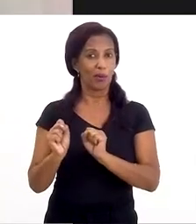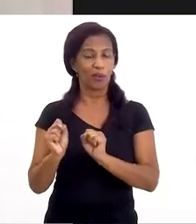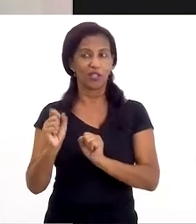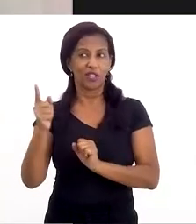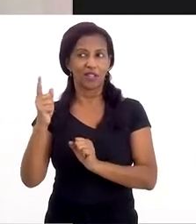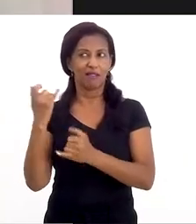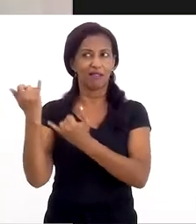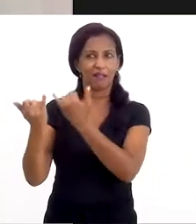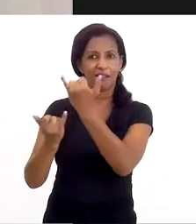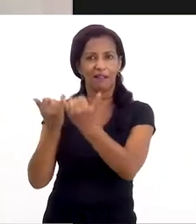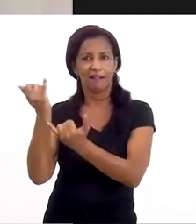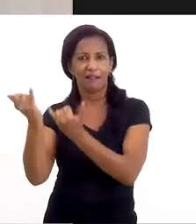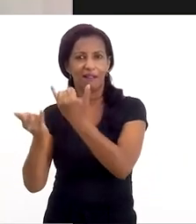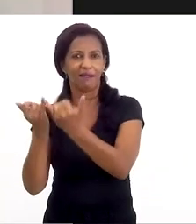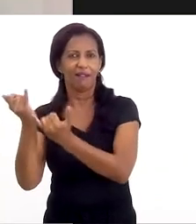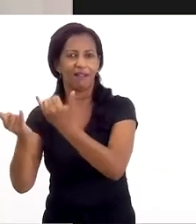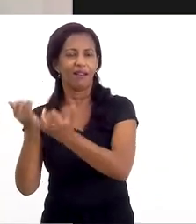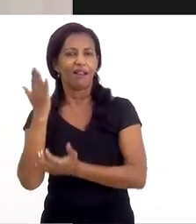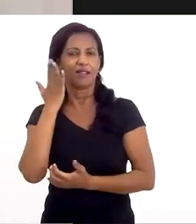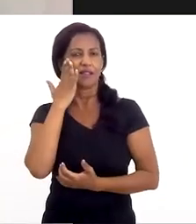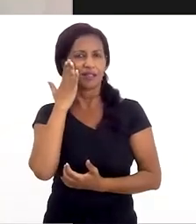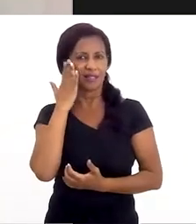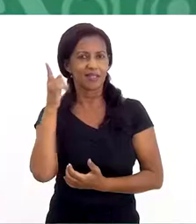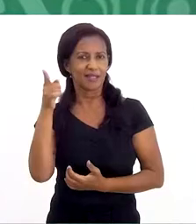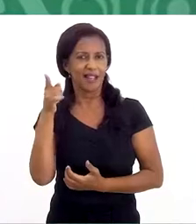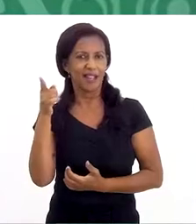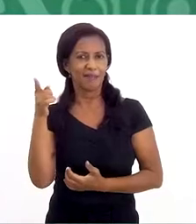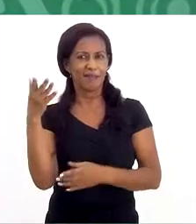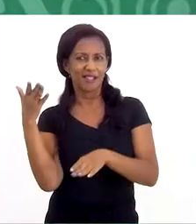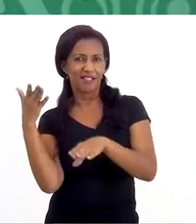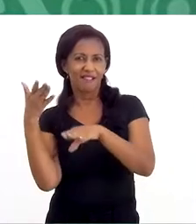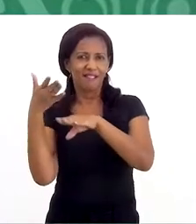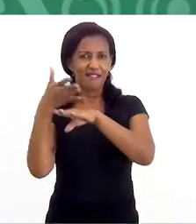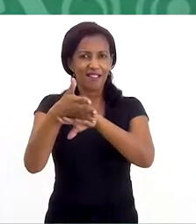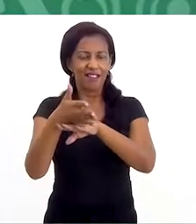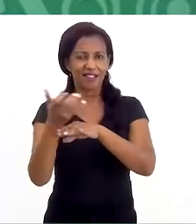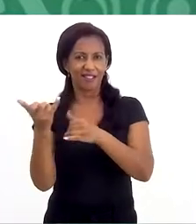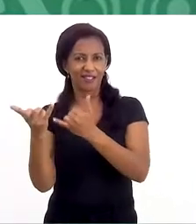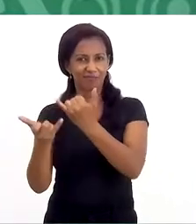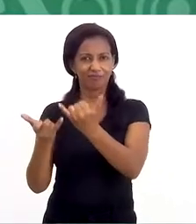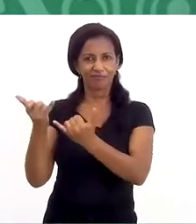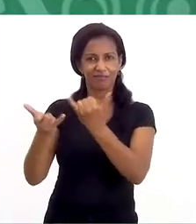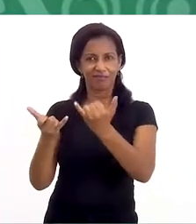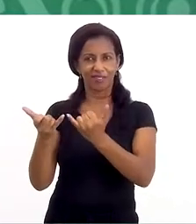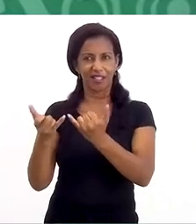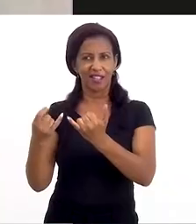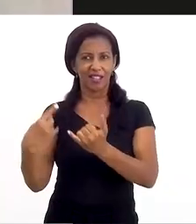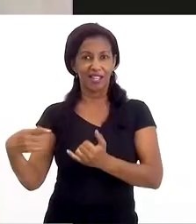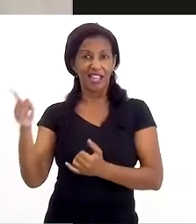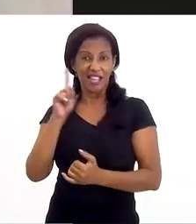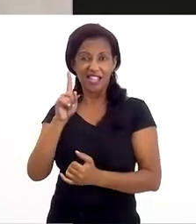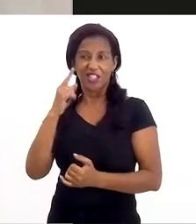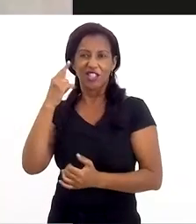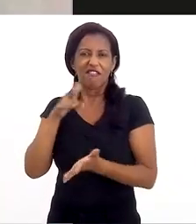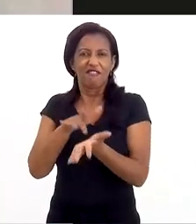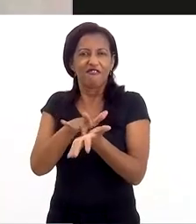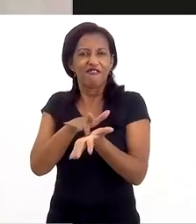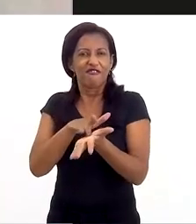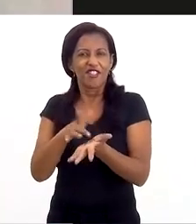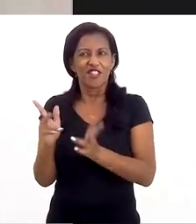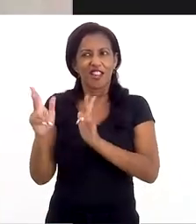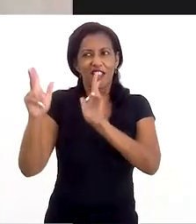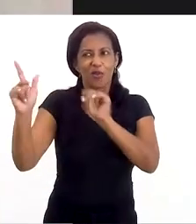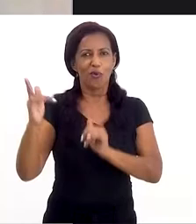através de jogos, né, nós sabemos que eles acabam se filtrando, né, em jogos, se passam por crianças, por